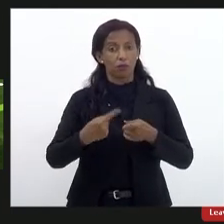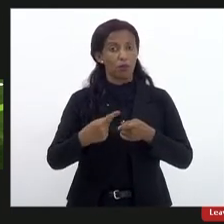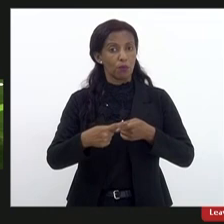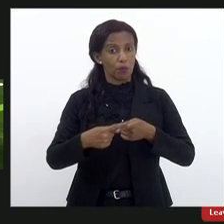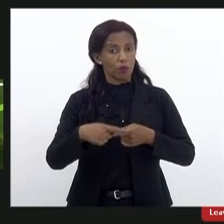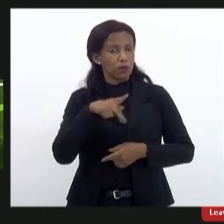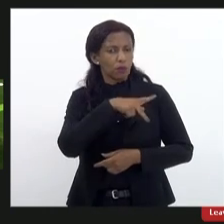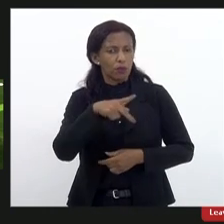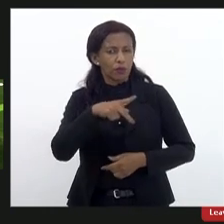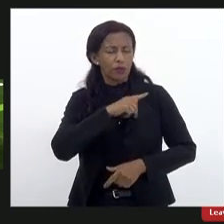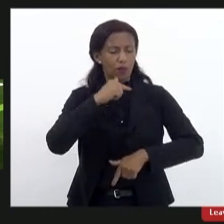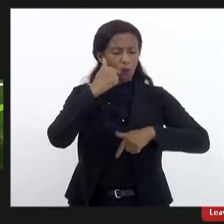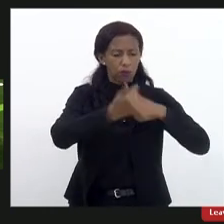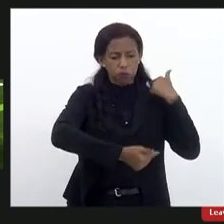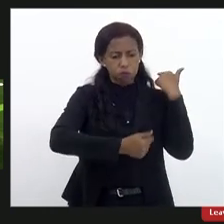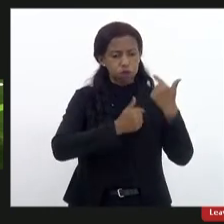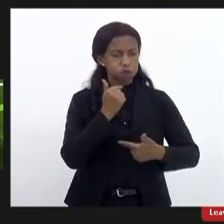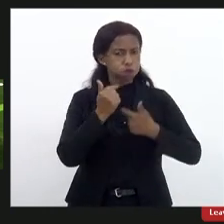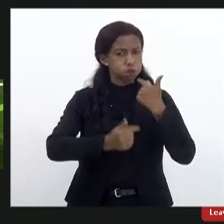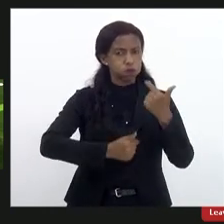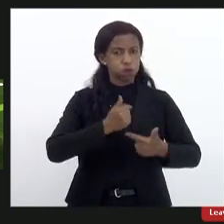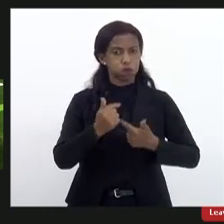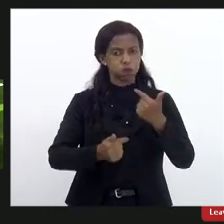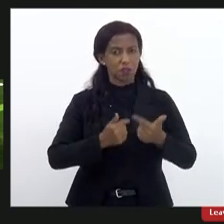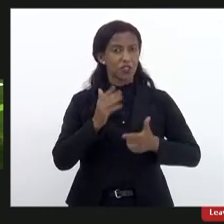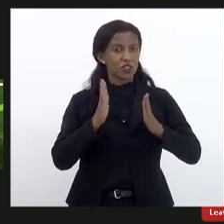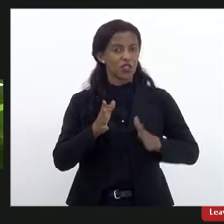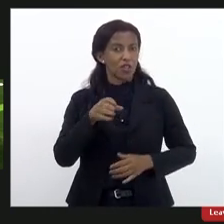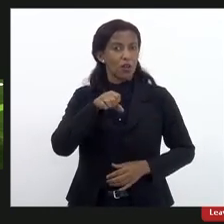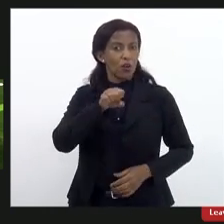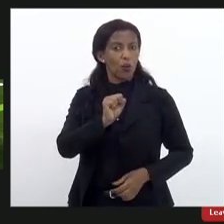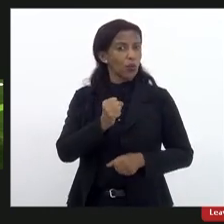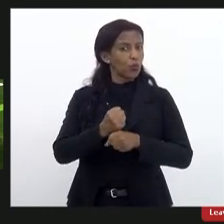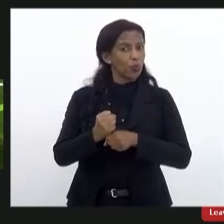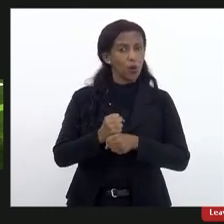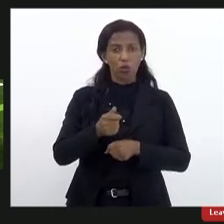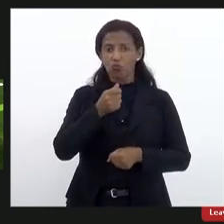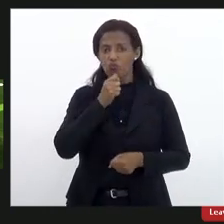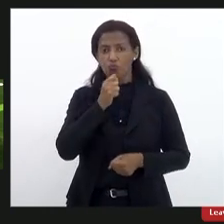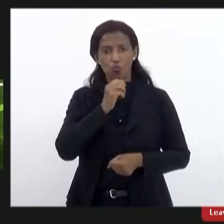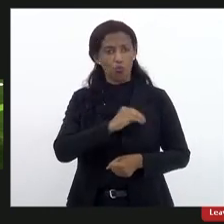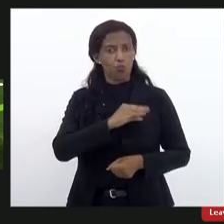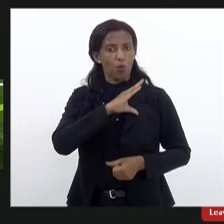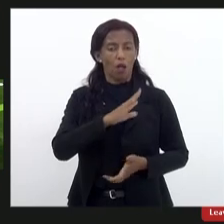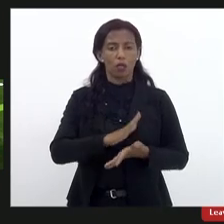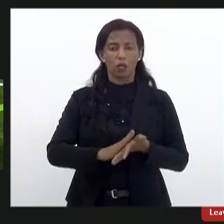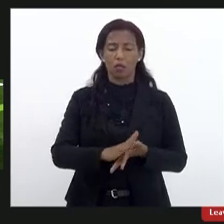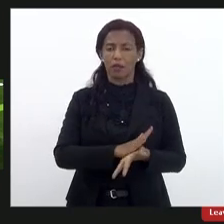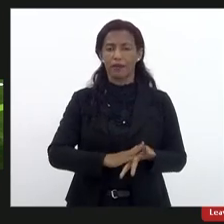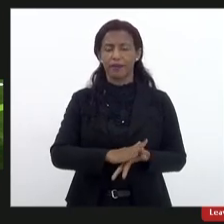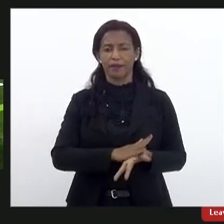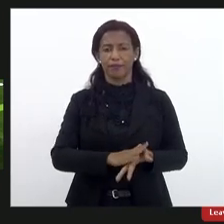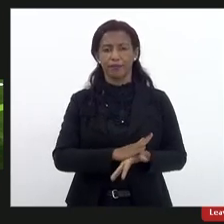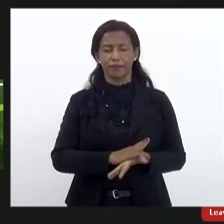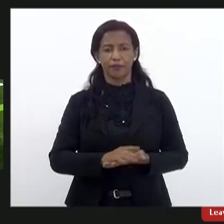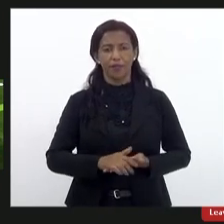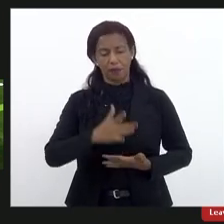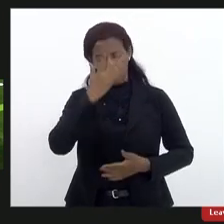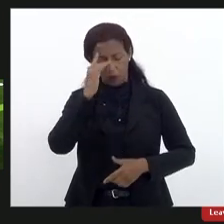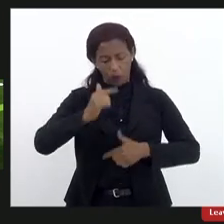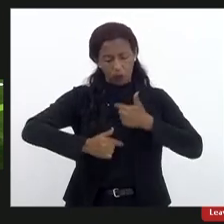desdobrado e tiveram um papel essencial nessa pandemia se desdobrando para